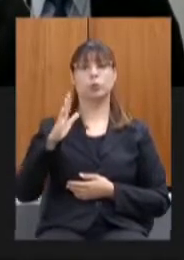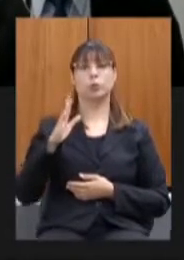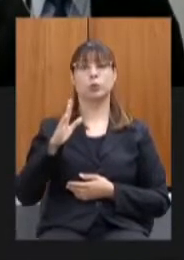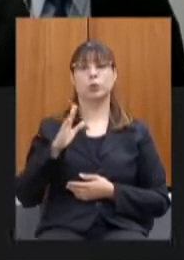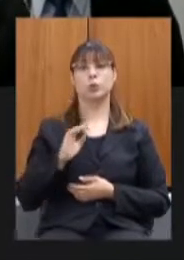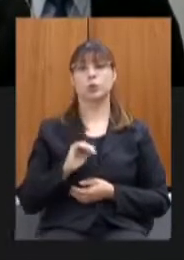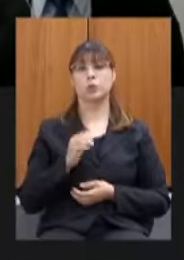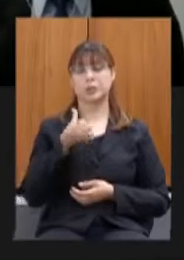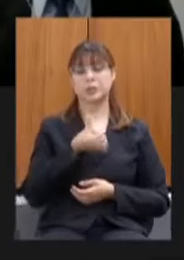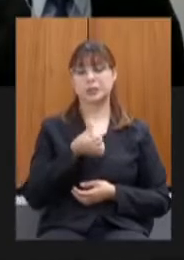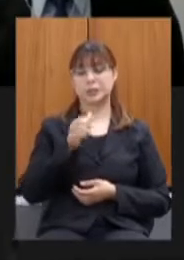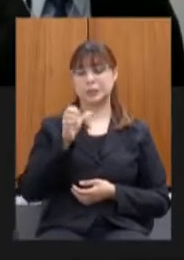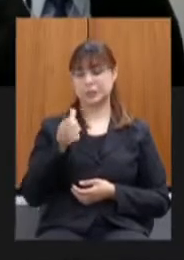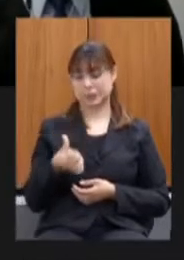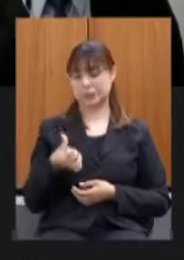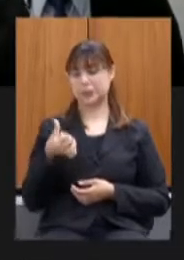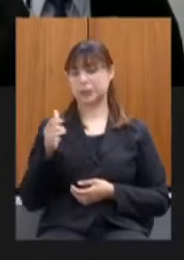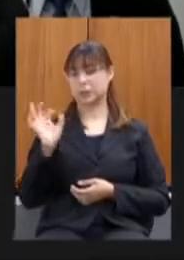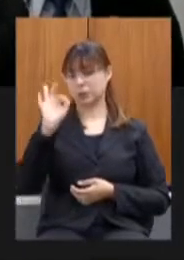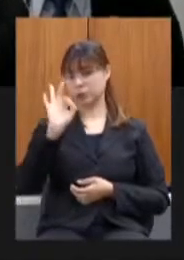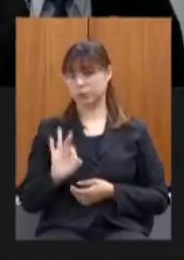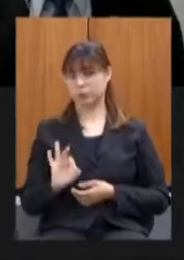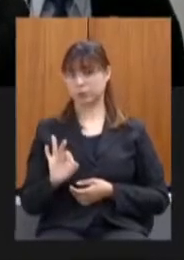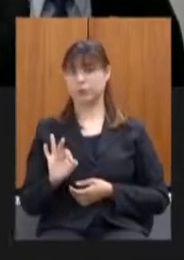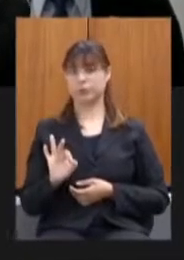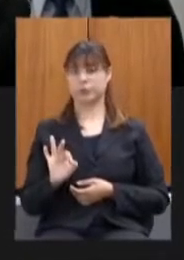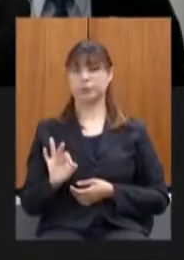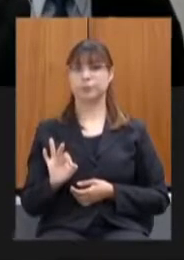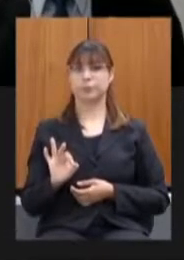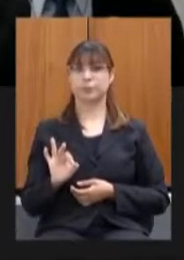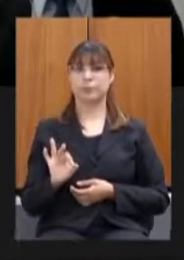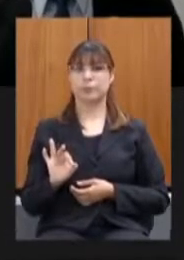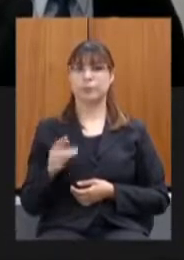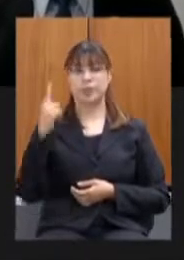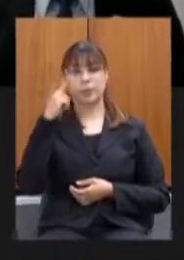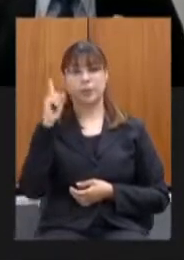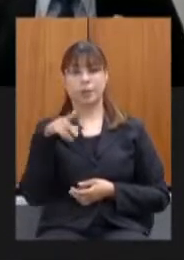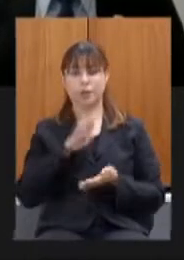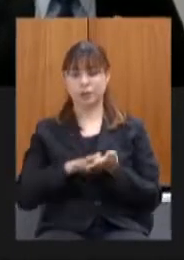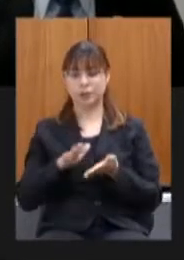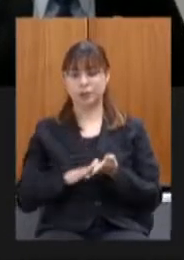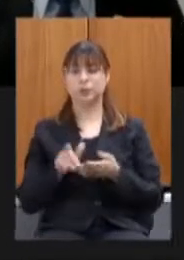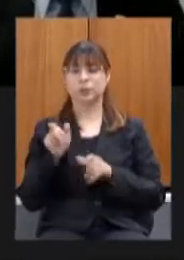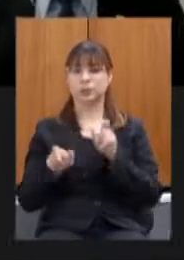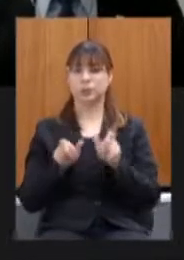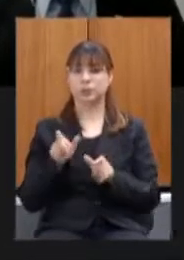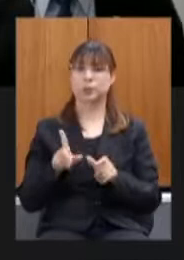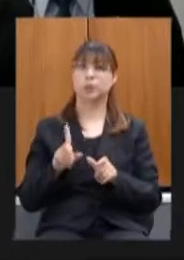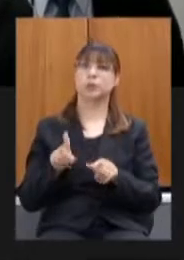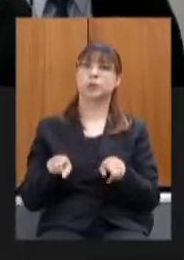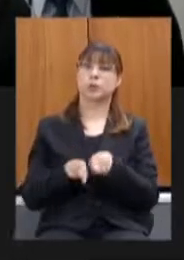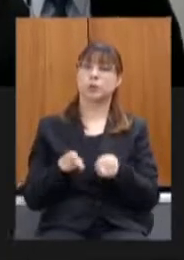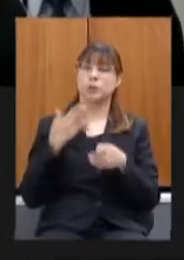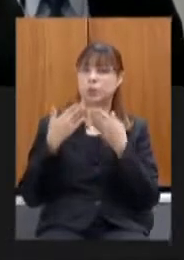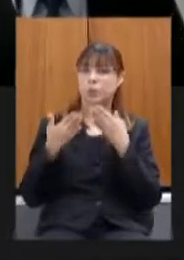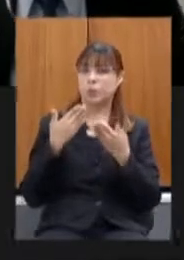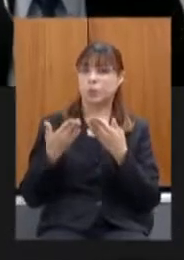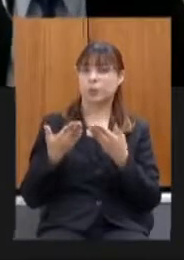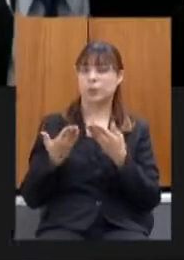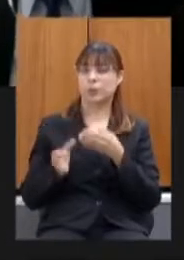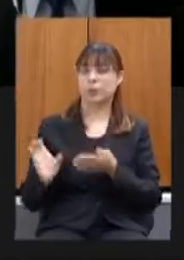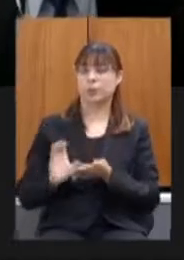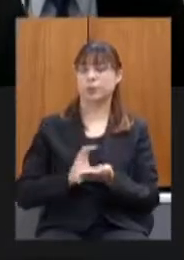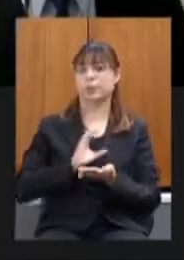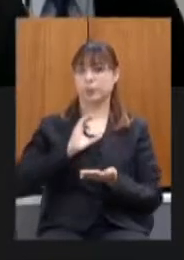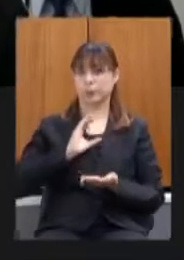66% em termos de despesa de pessoal versus a arrecadação da receita corrente líquida